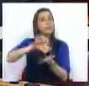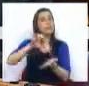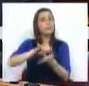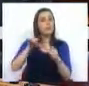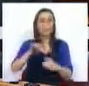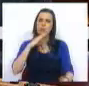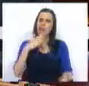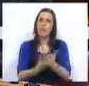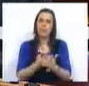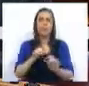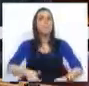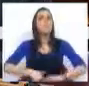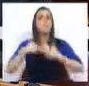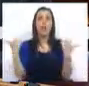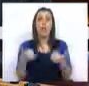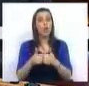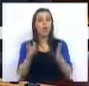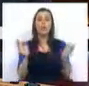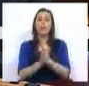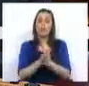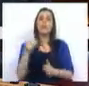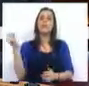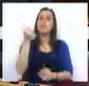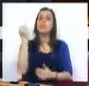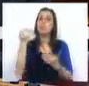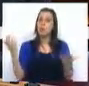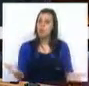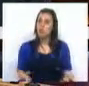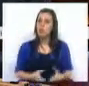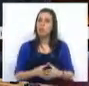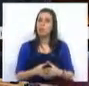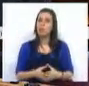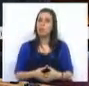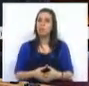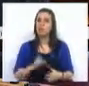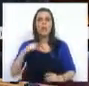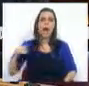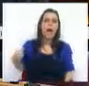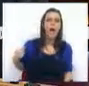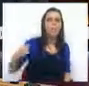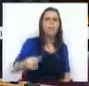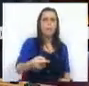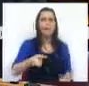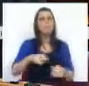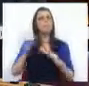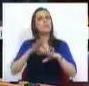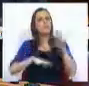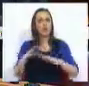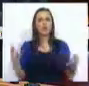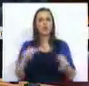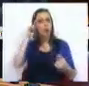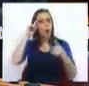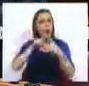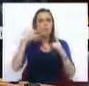deram o seu melhor Por todas as instituições que, no seu dia-a-dia, cumpriram as